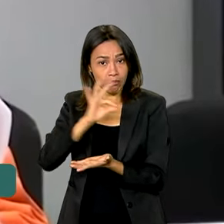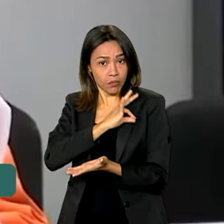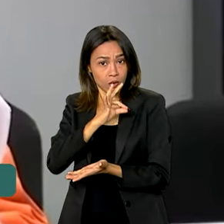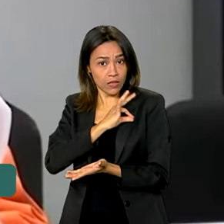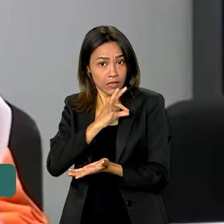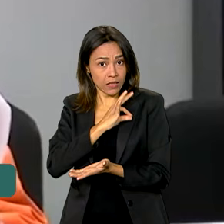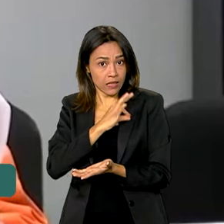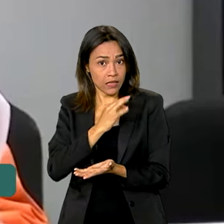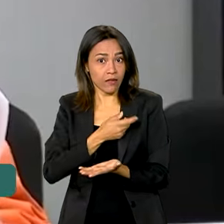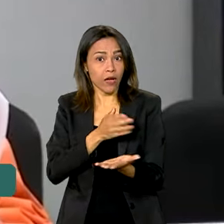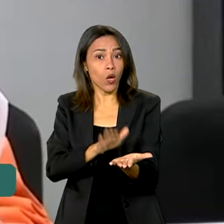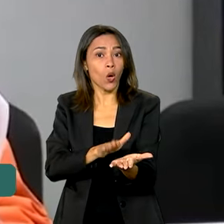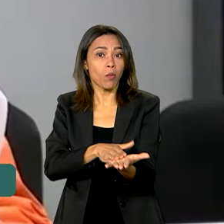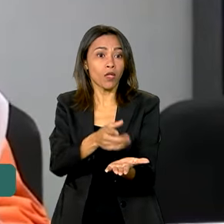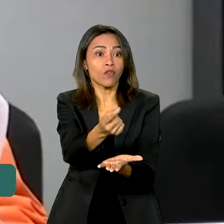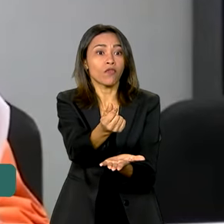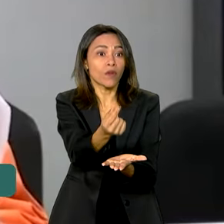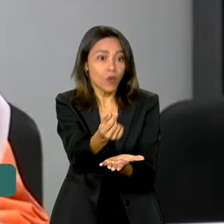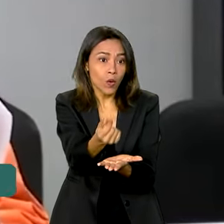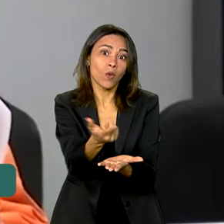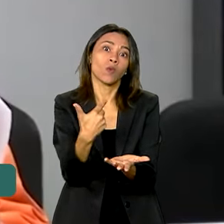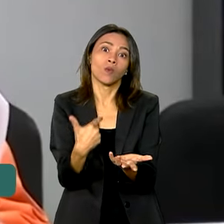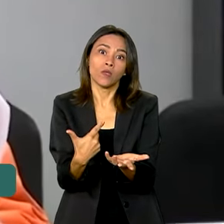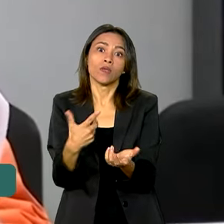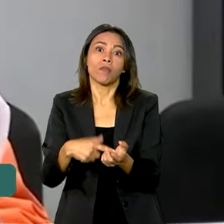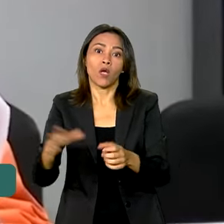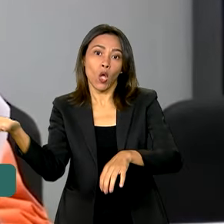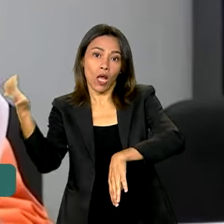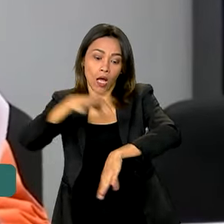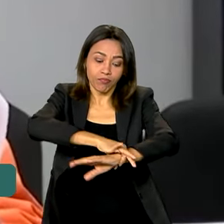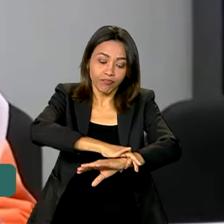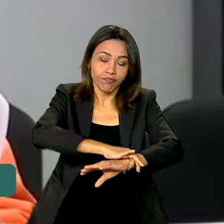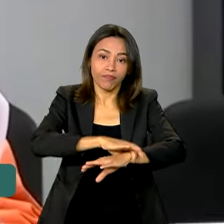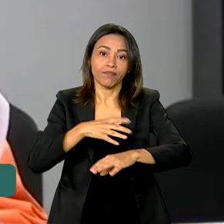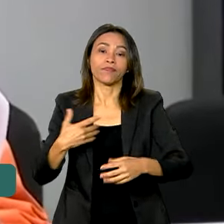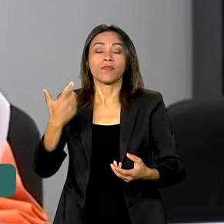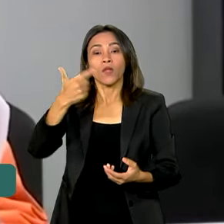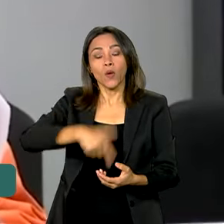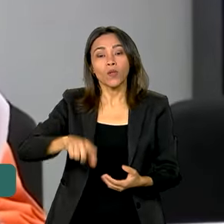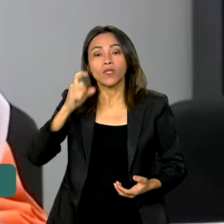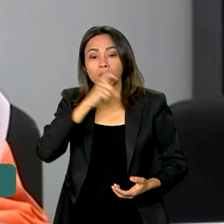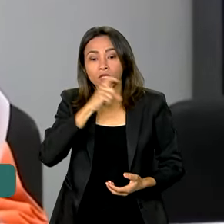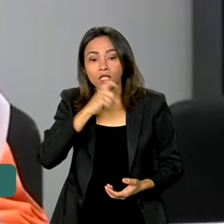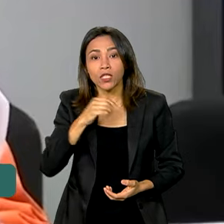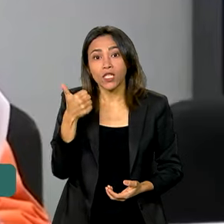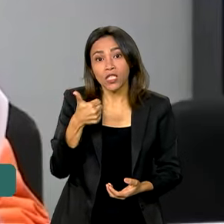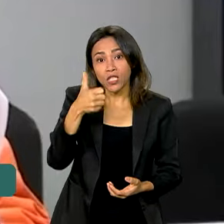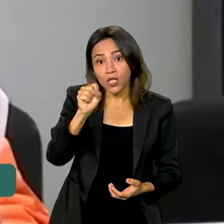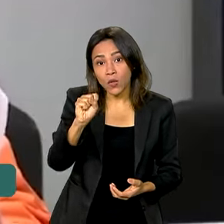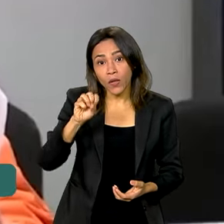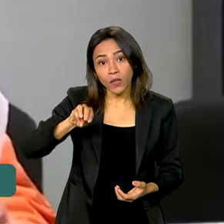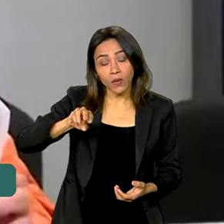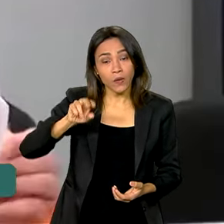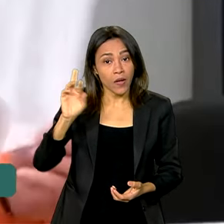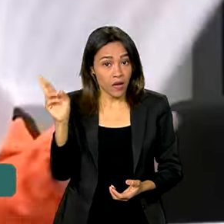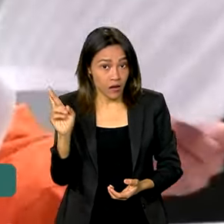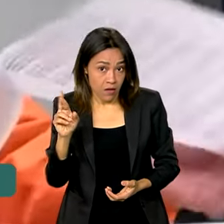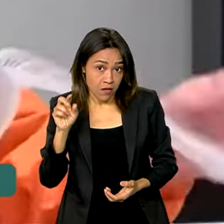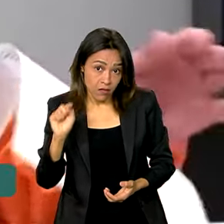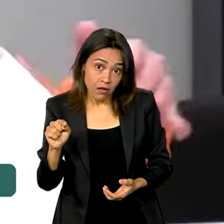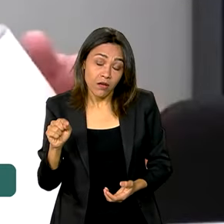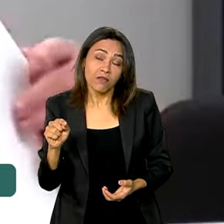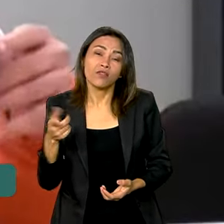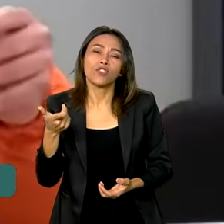tornezeleiras eletrônicas. Como também é mentira. A fake news que 18 horas de insumos estão trancados em depósito da Defesa Civil do Estado